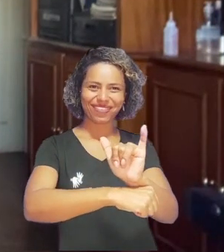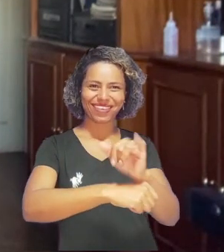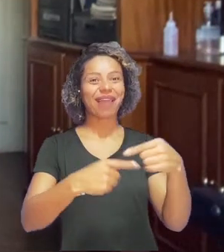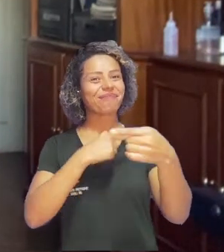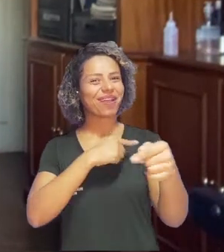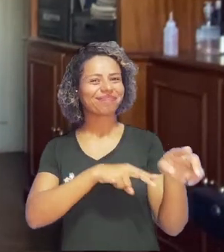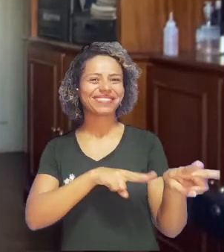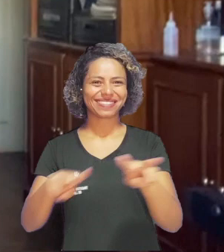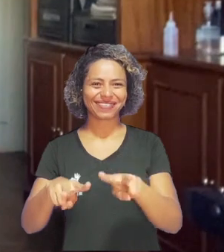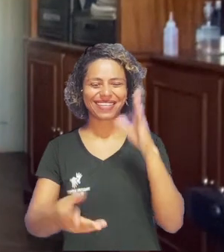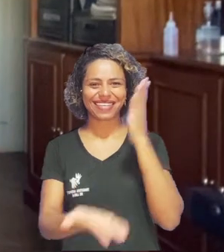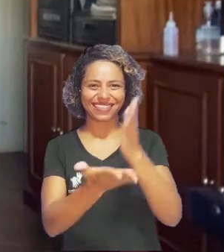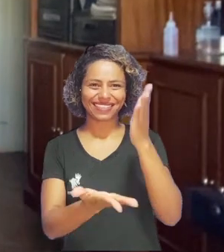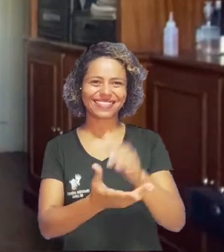canal no YouTube. Até semana que vem!